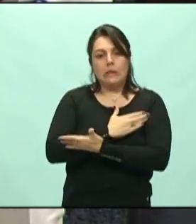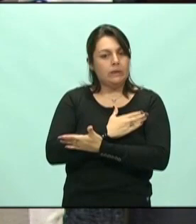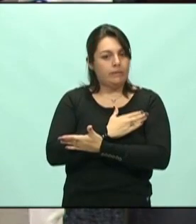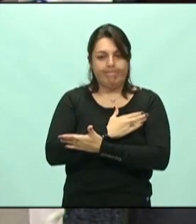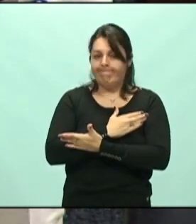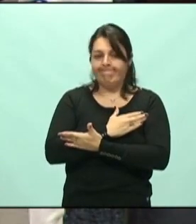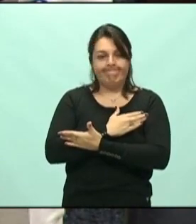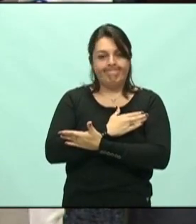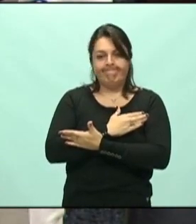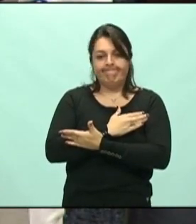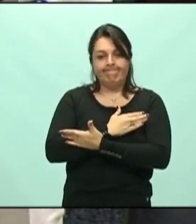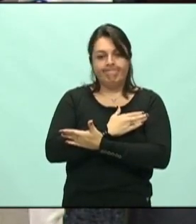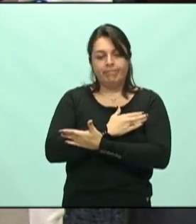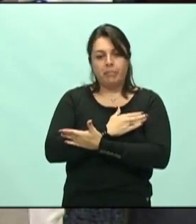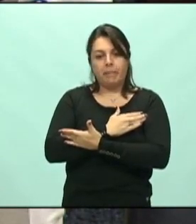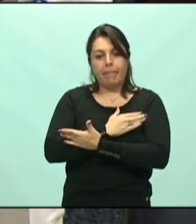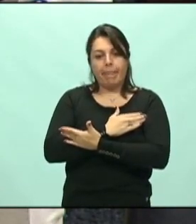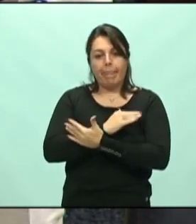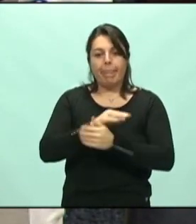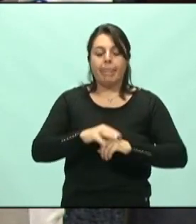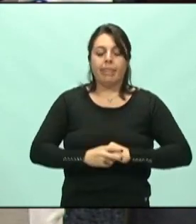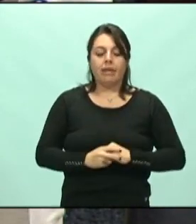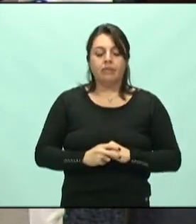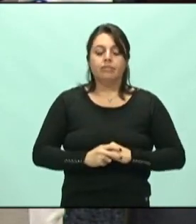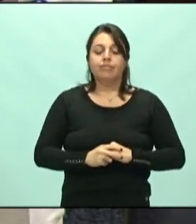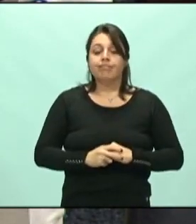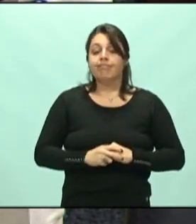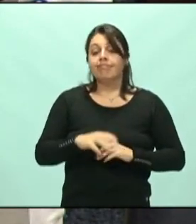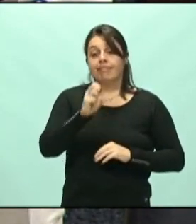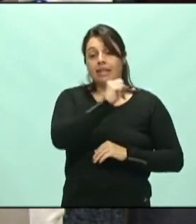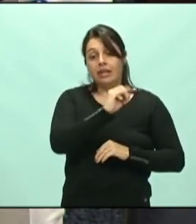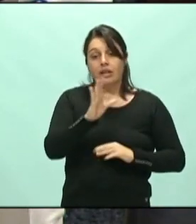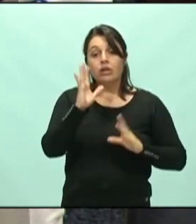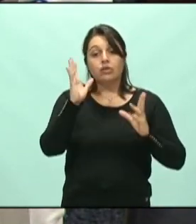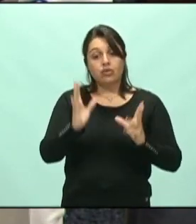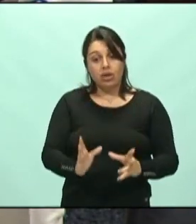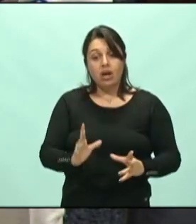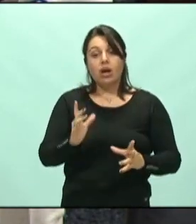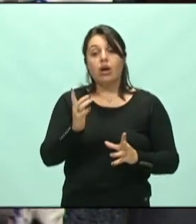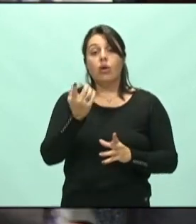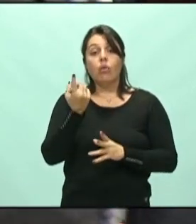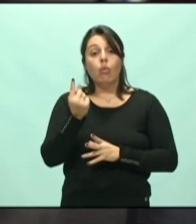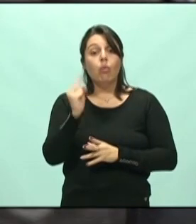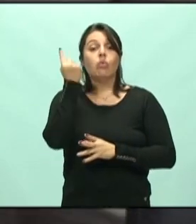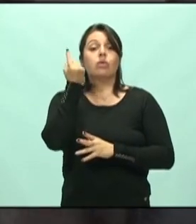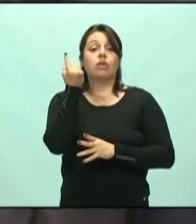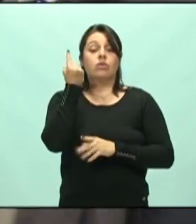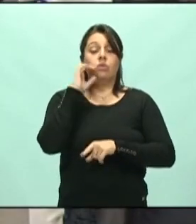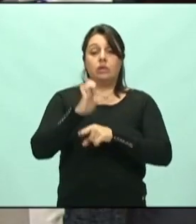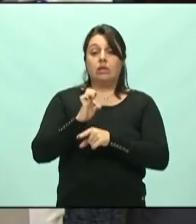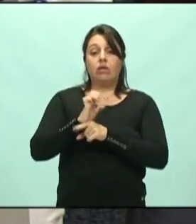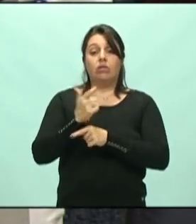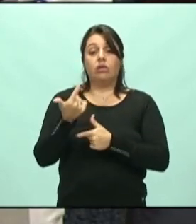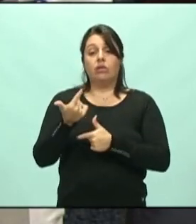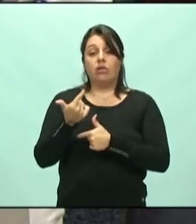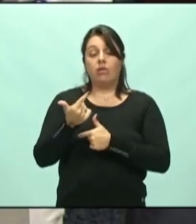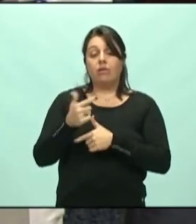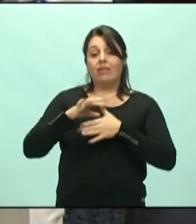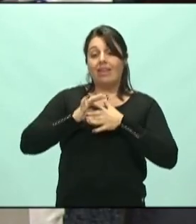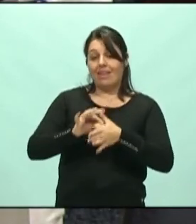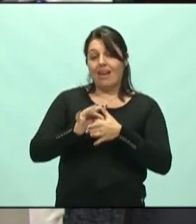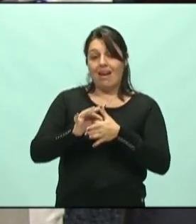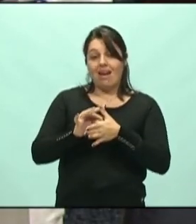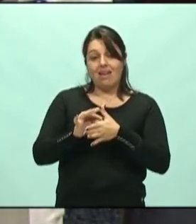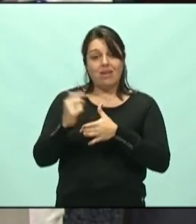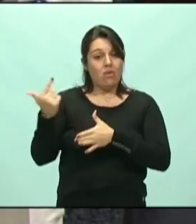Todo o incentivo da cesta básica foi retirada. E Santa Catarina já é o único Estado brasileiro que não tem proteína animal na sua